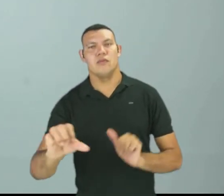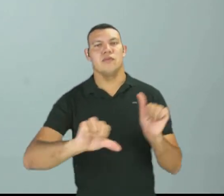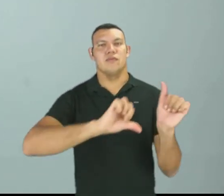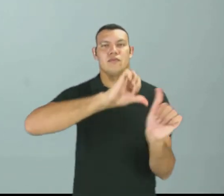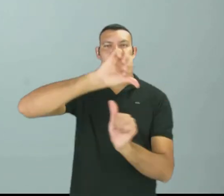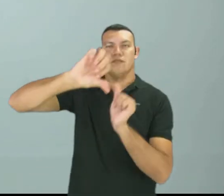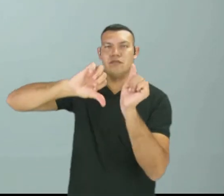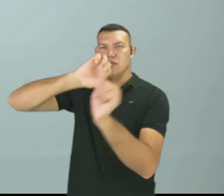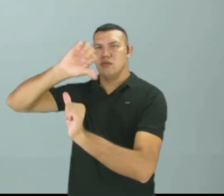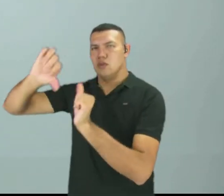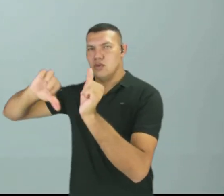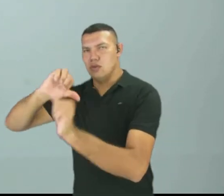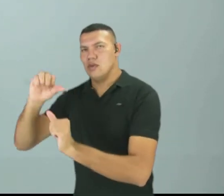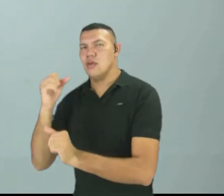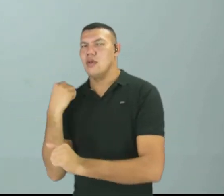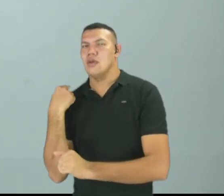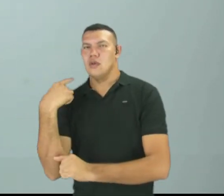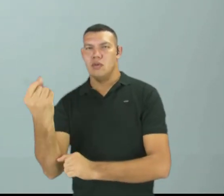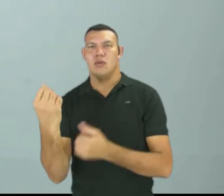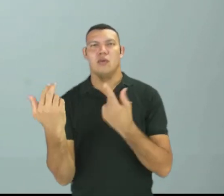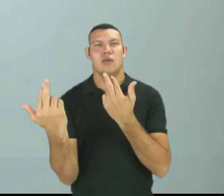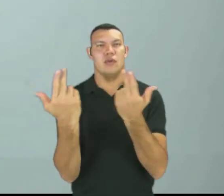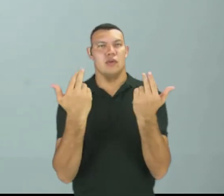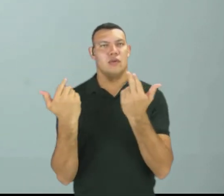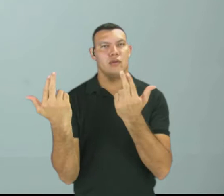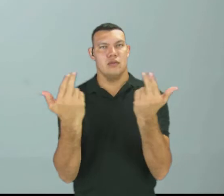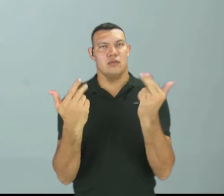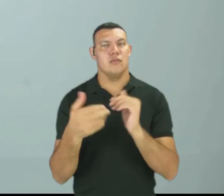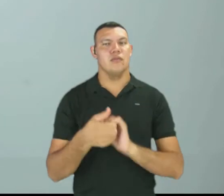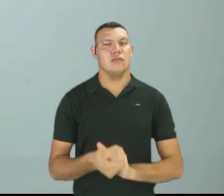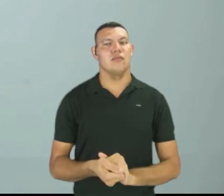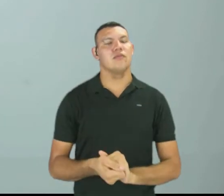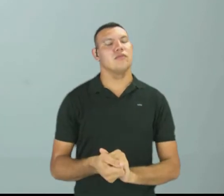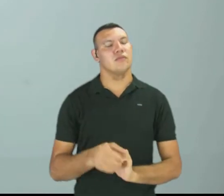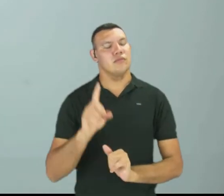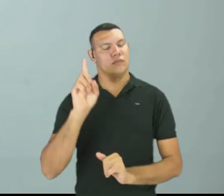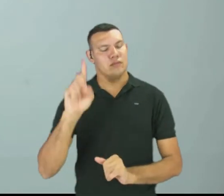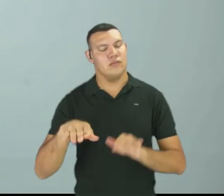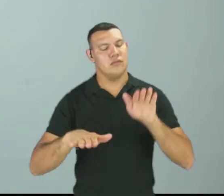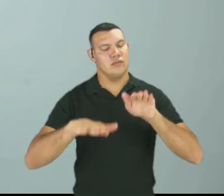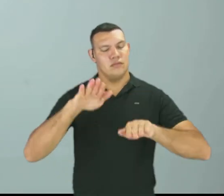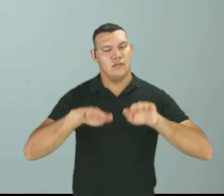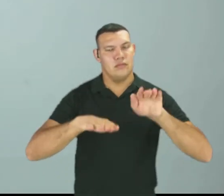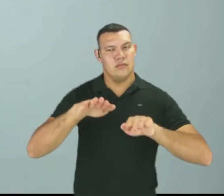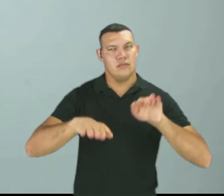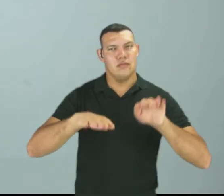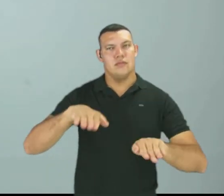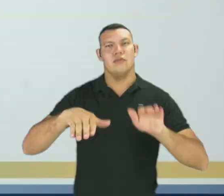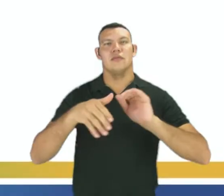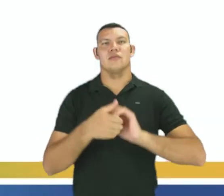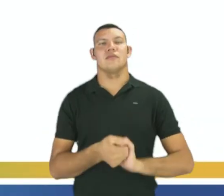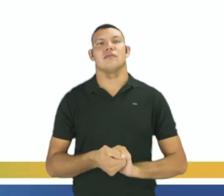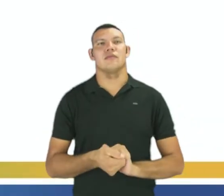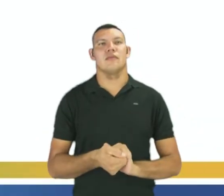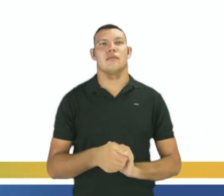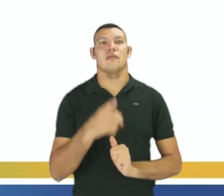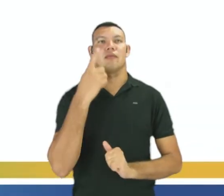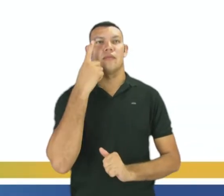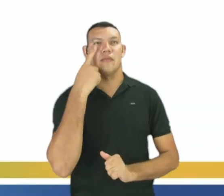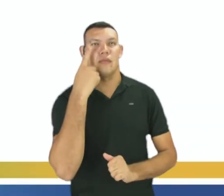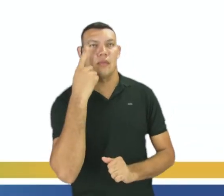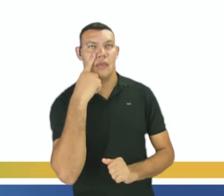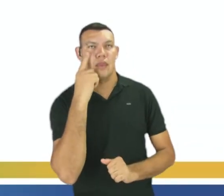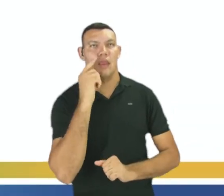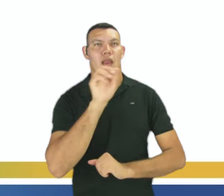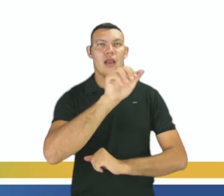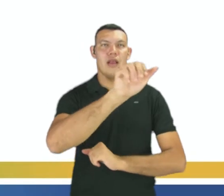inversa. Então, essa é a principal característica das reações no equilíbrio químico, ok? Então, a gente vai ver aqui, ó,